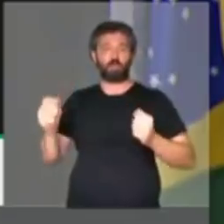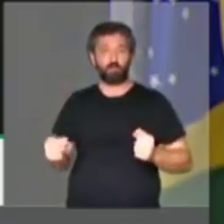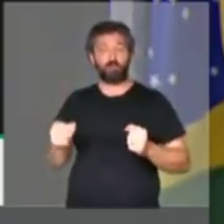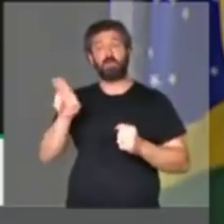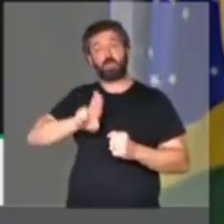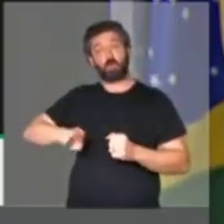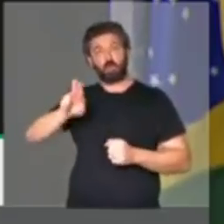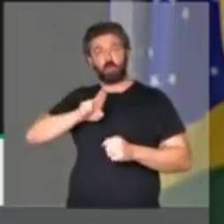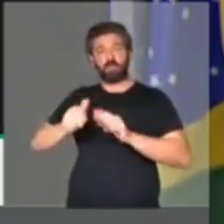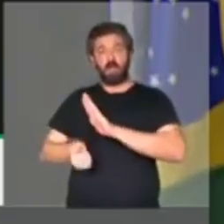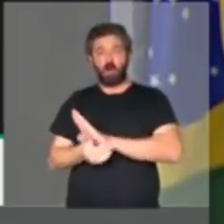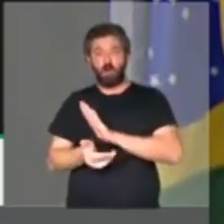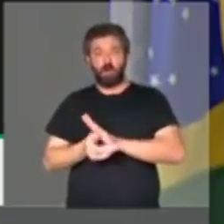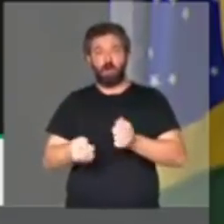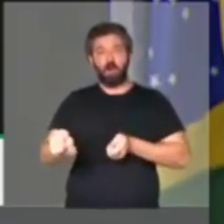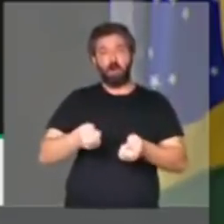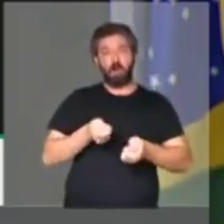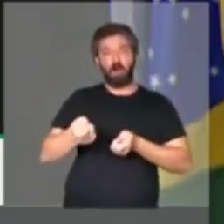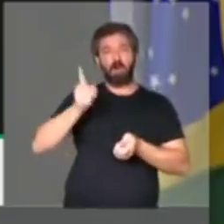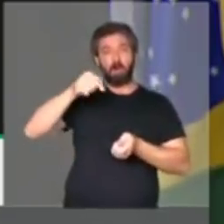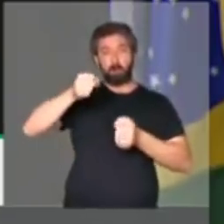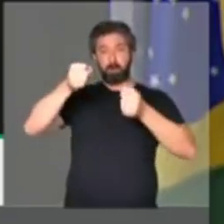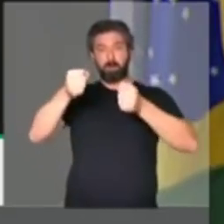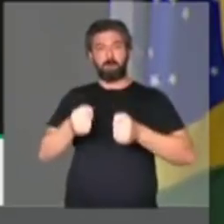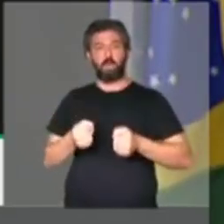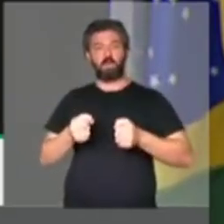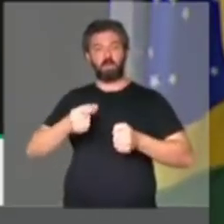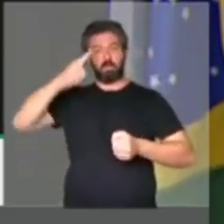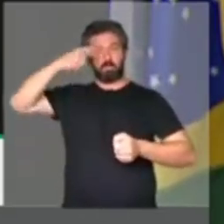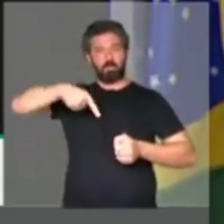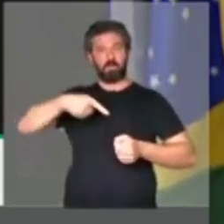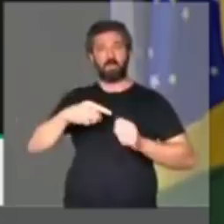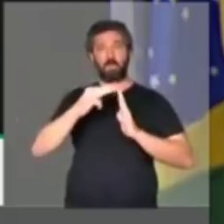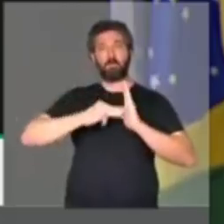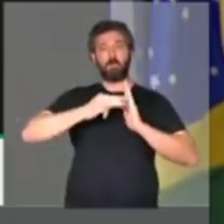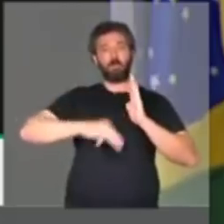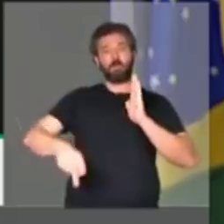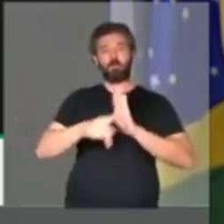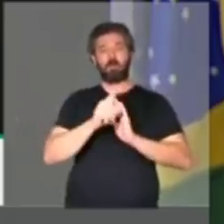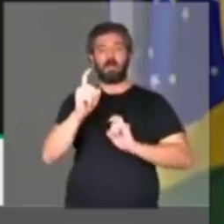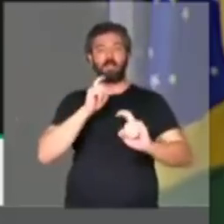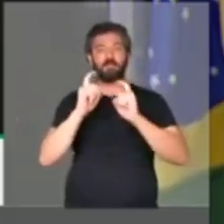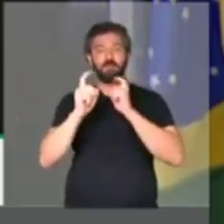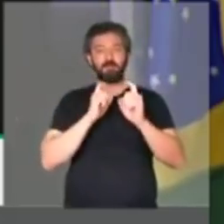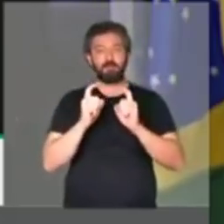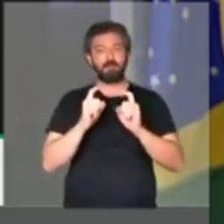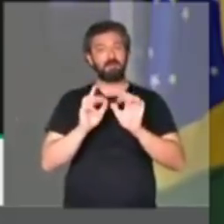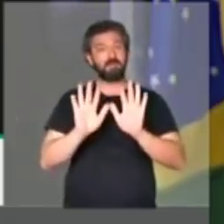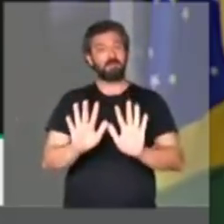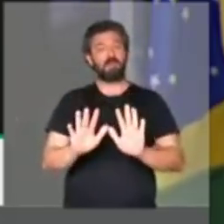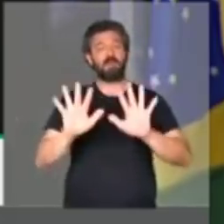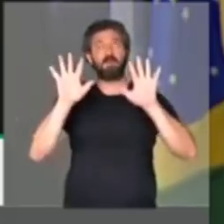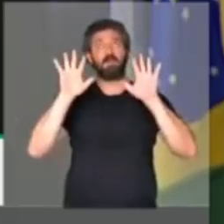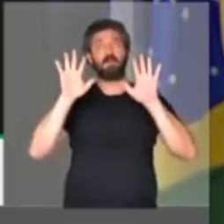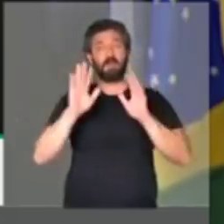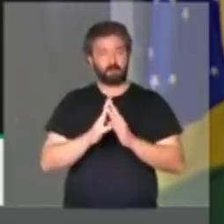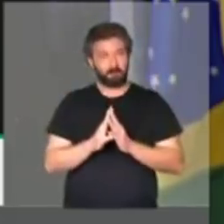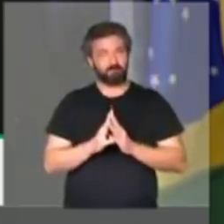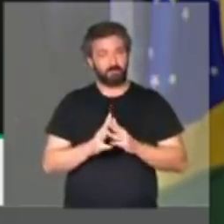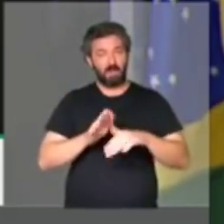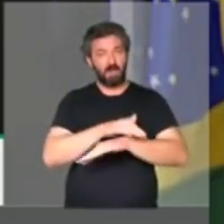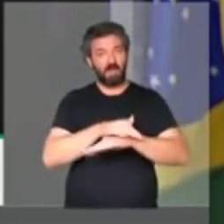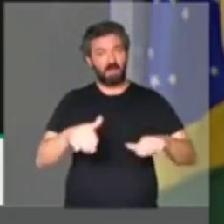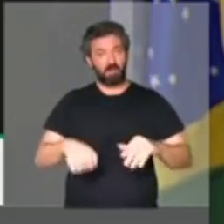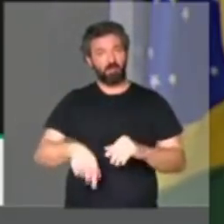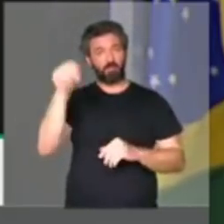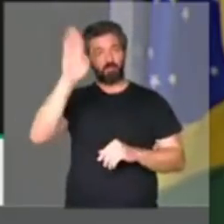para utilizar a corrupção como um método de poder, como um método de governar, coisa que, felizmente, acabou nesse